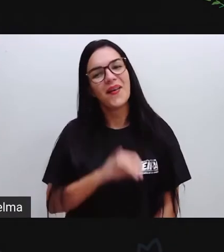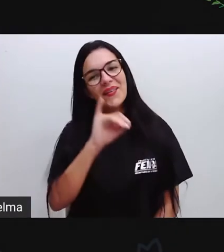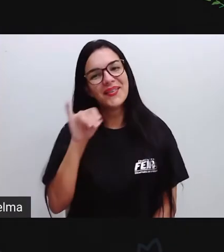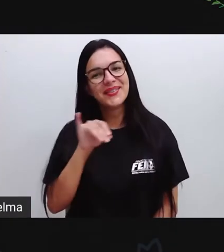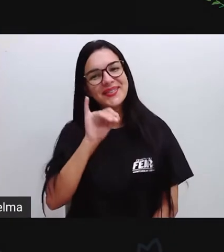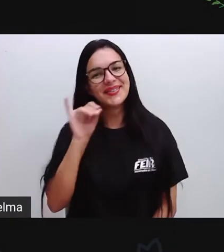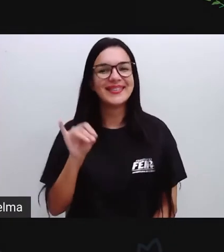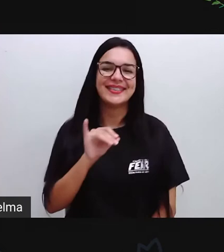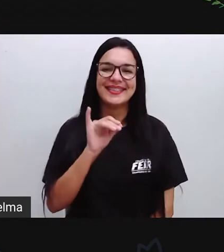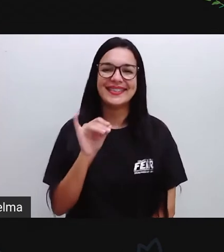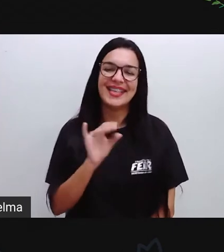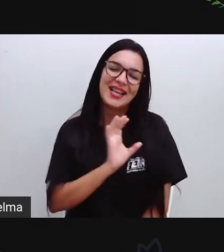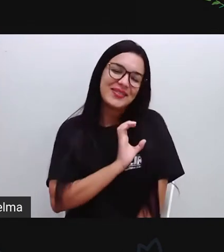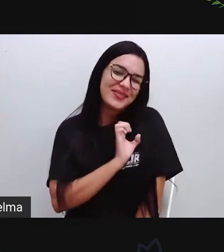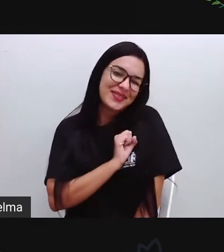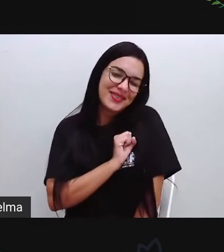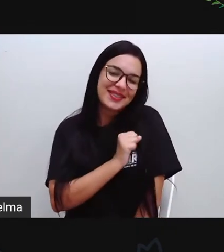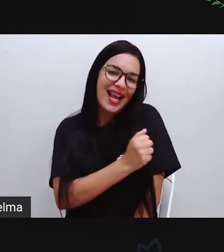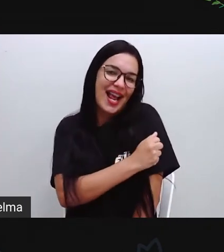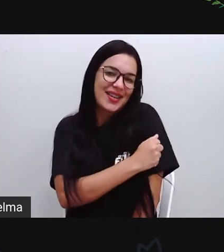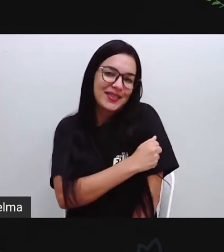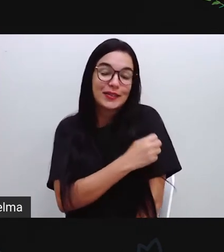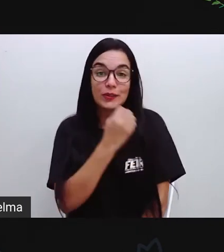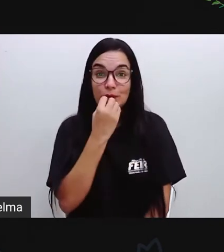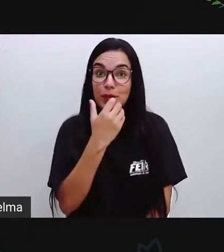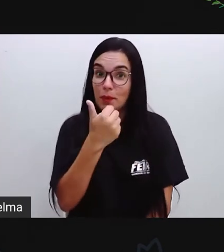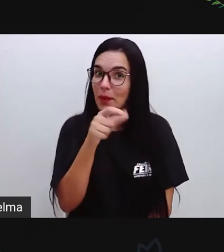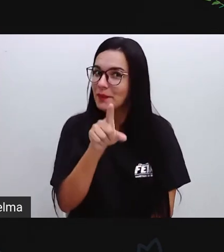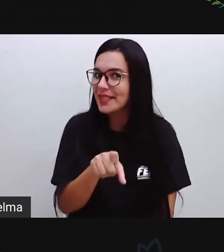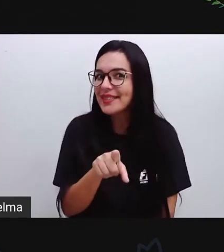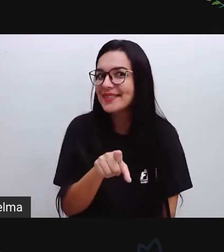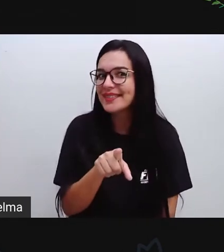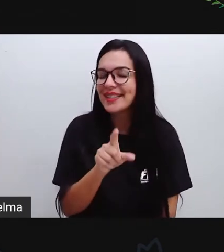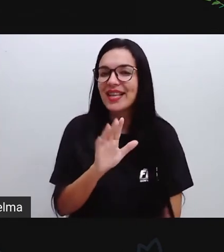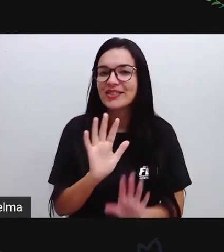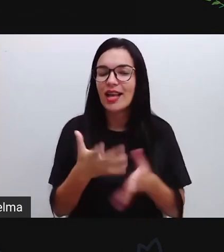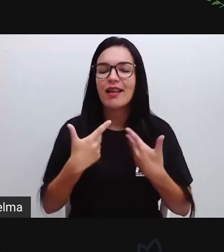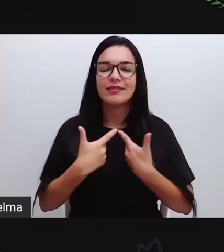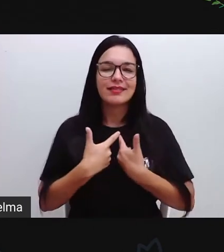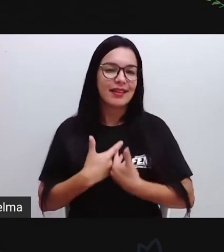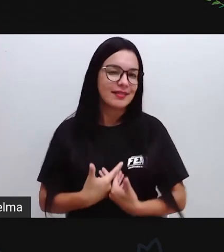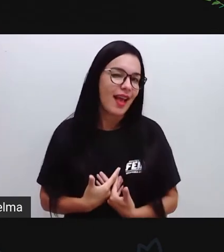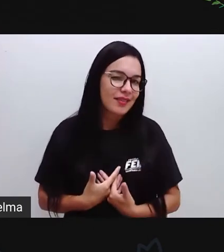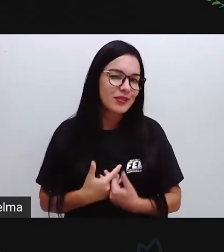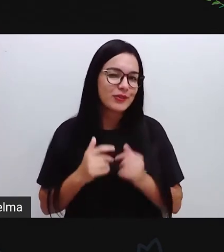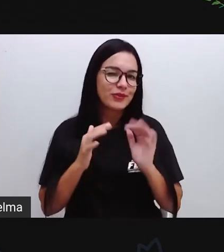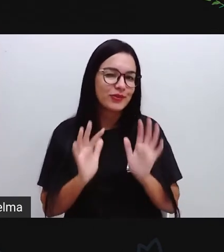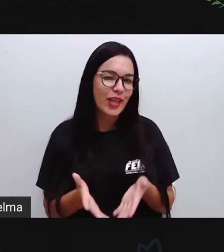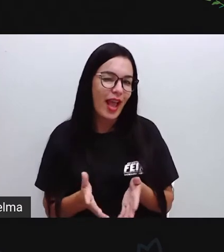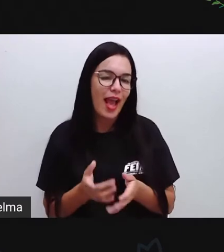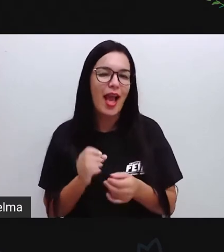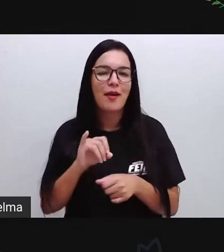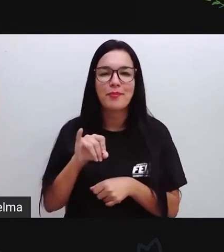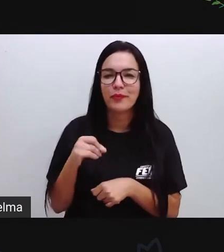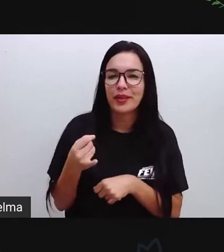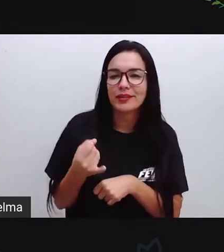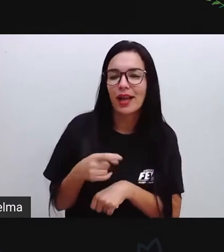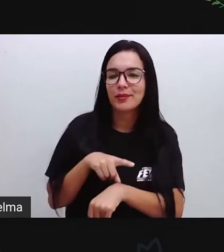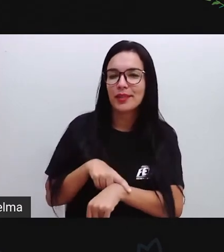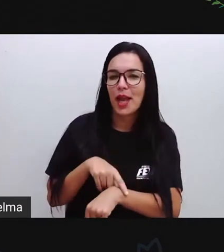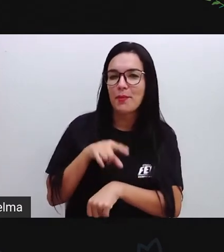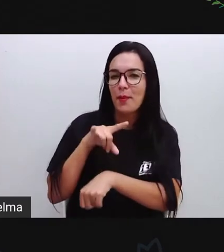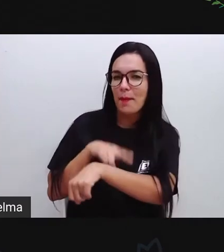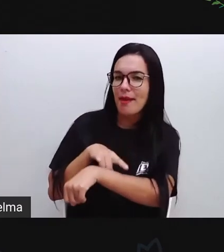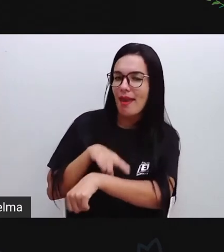Olá, amores! E aí, tudo bem com vocês? Descansaram? Já aproveitaram o tempo para ir ao